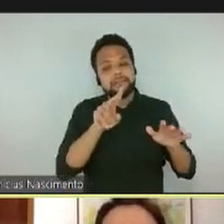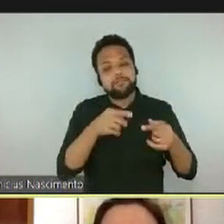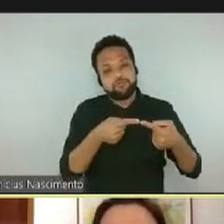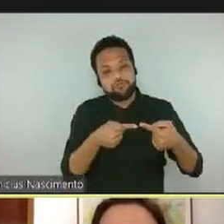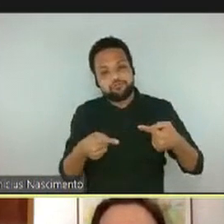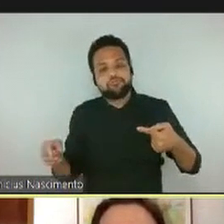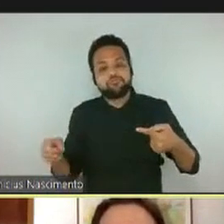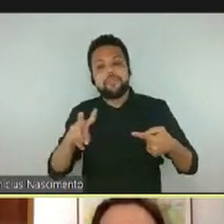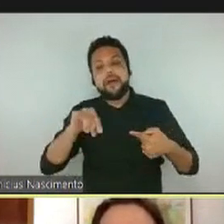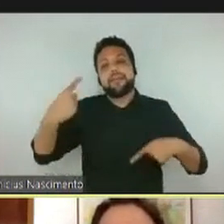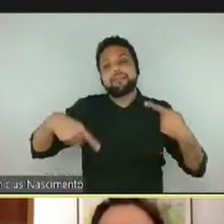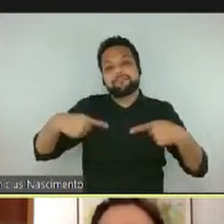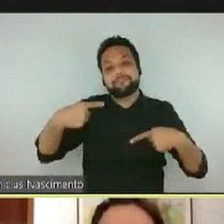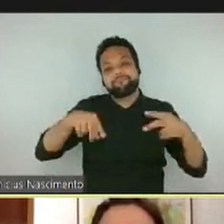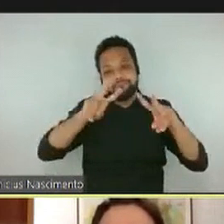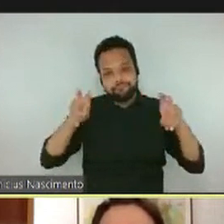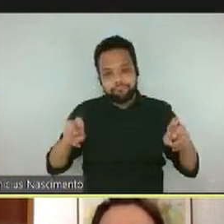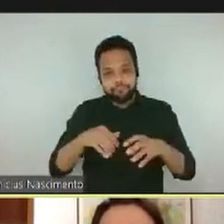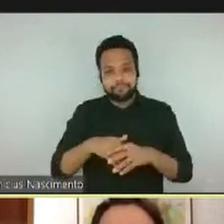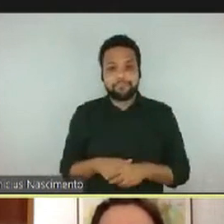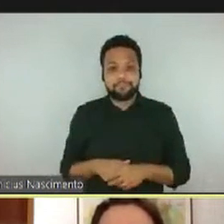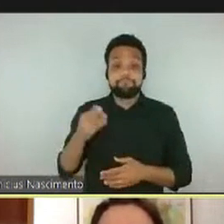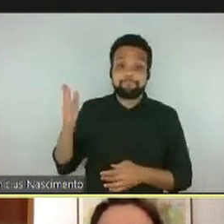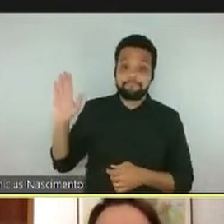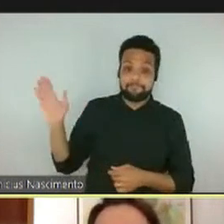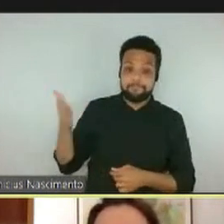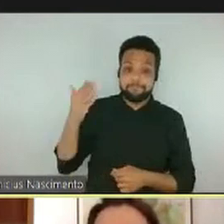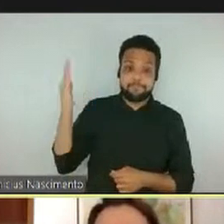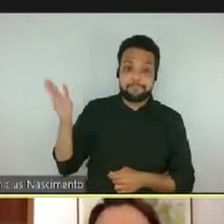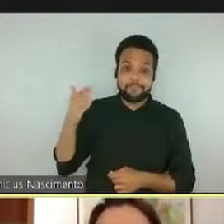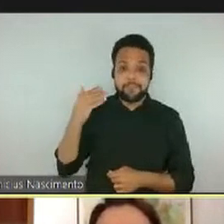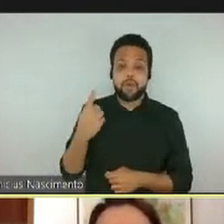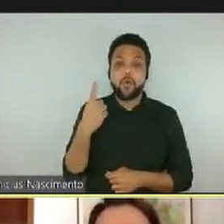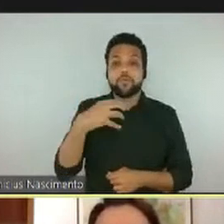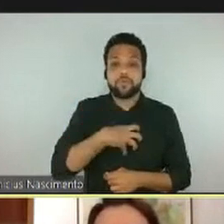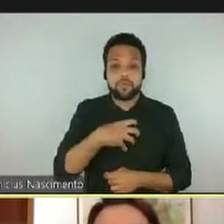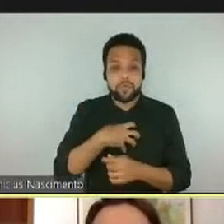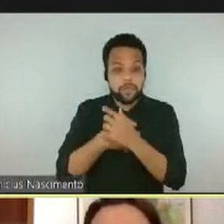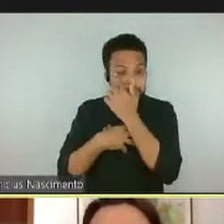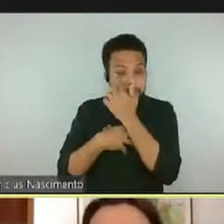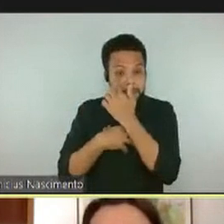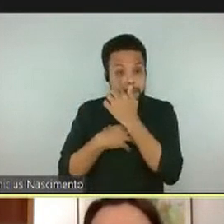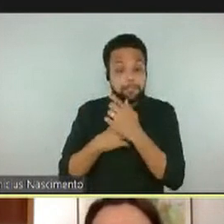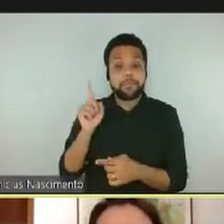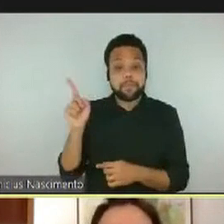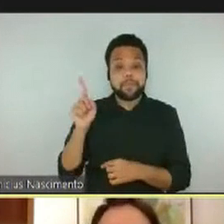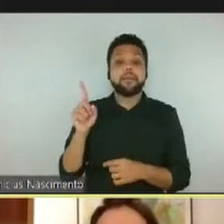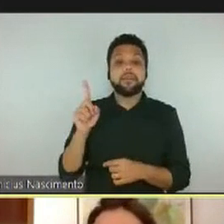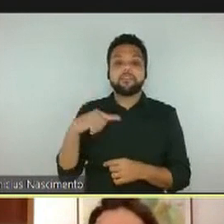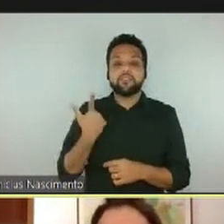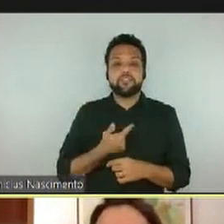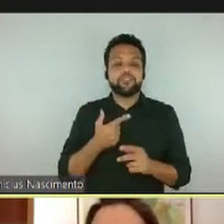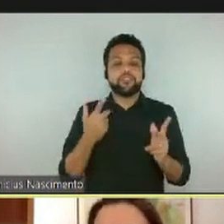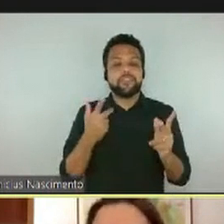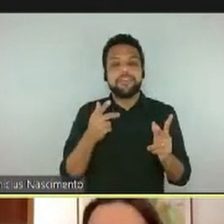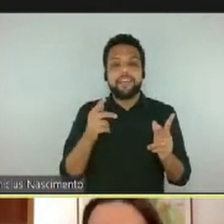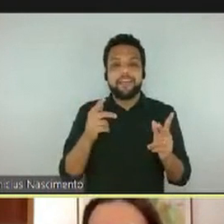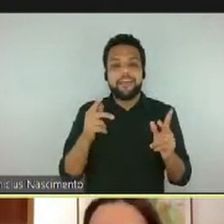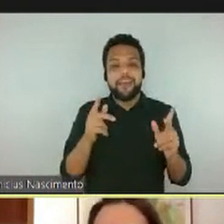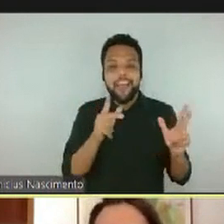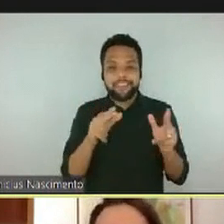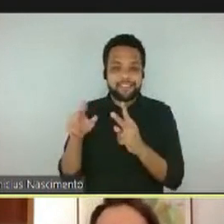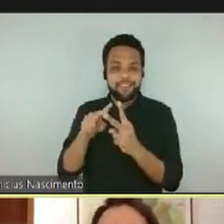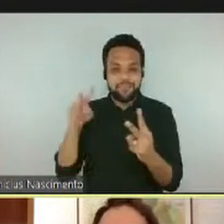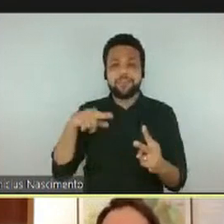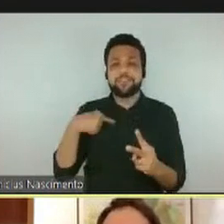Então, aqui eu apresento só uma maneira que a gente, na edição virtual, a gente até criou essas